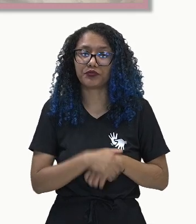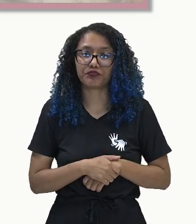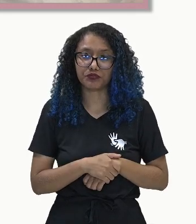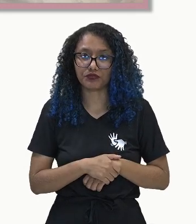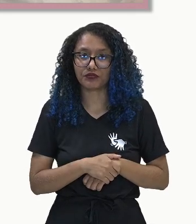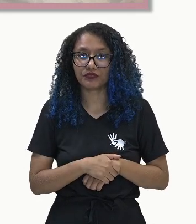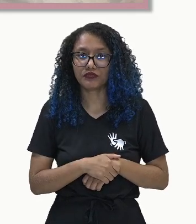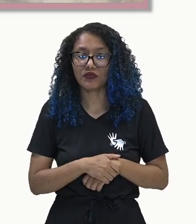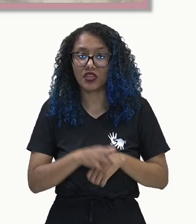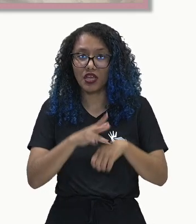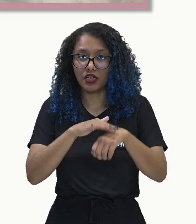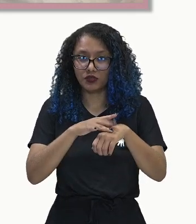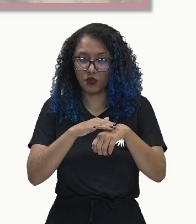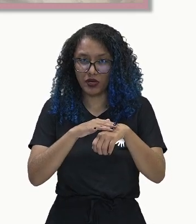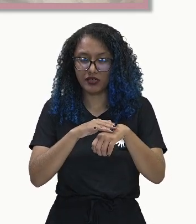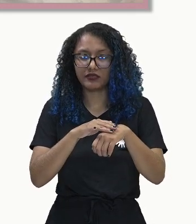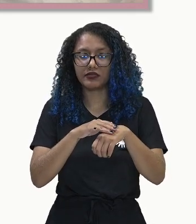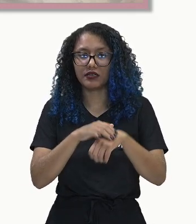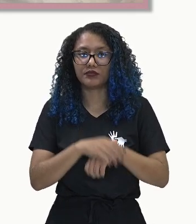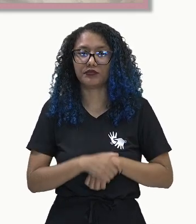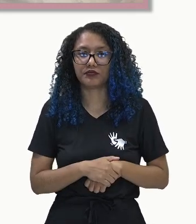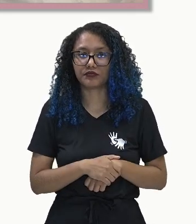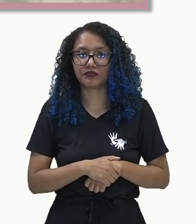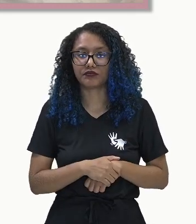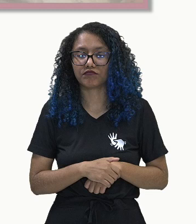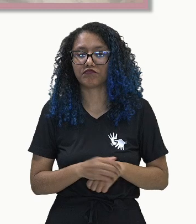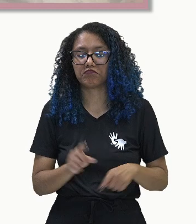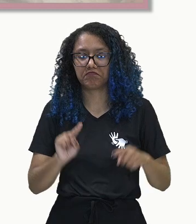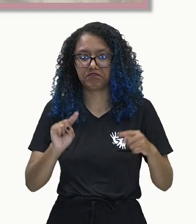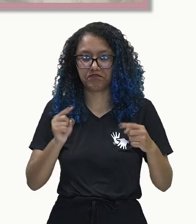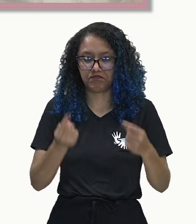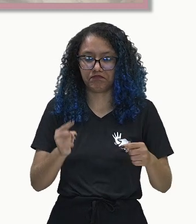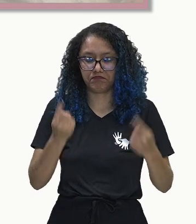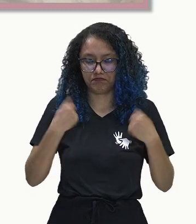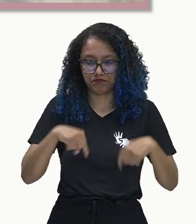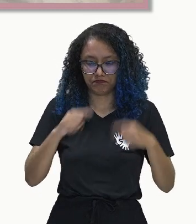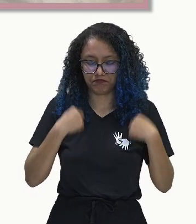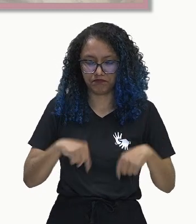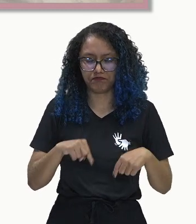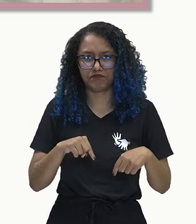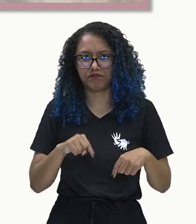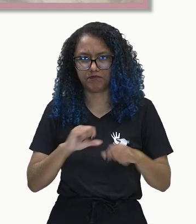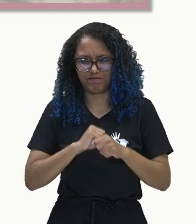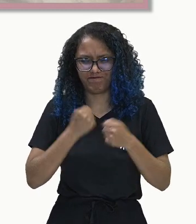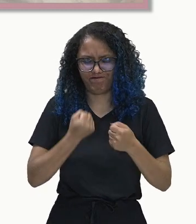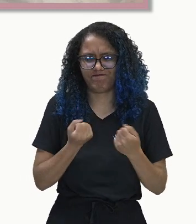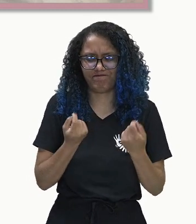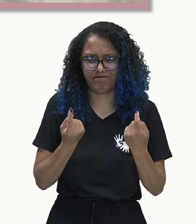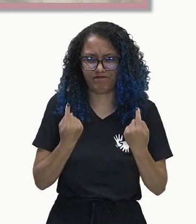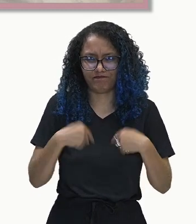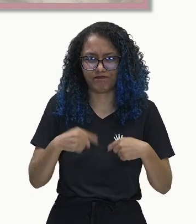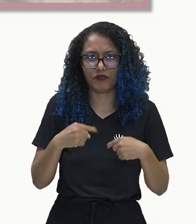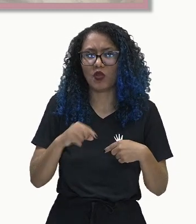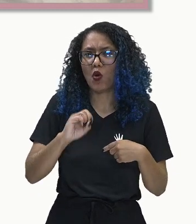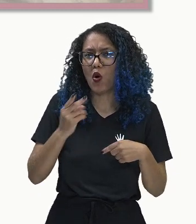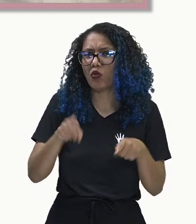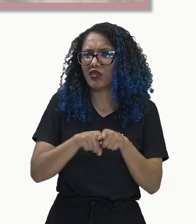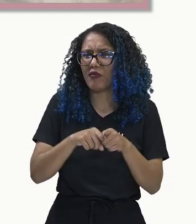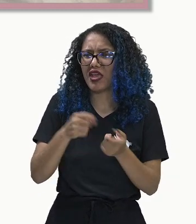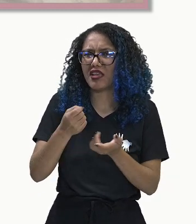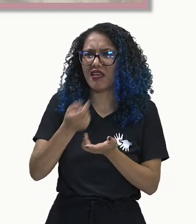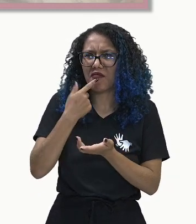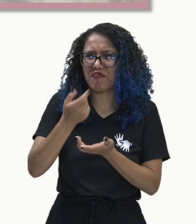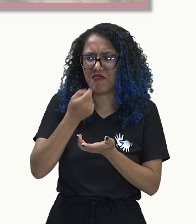aquelas que tomam muito medicamentos imunossupressores, são suscetíveis a desenvolver